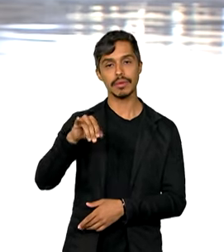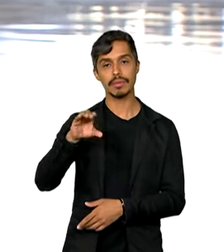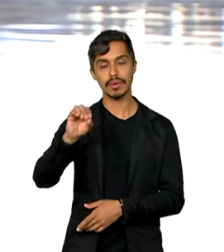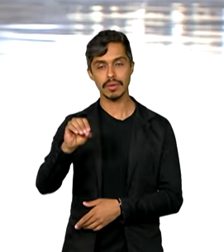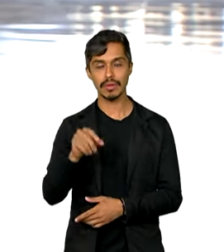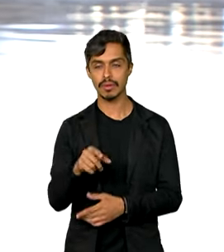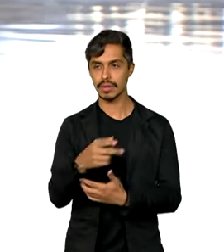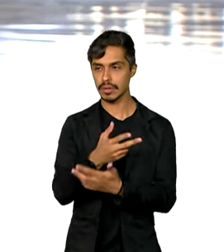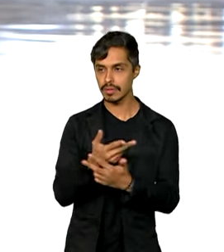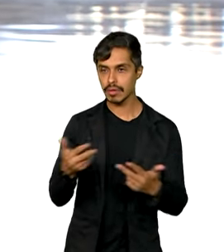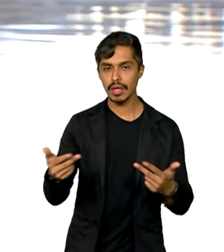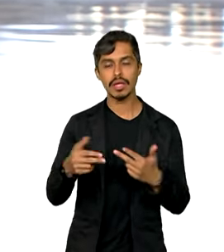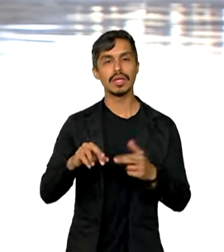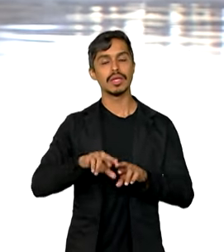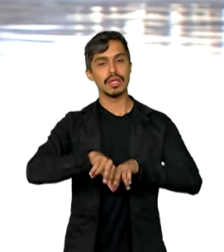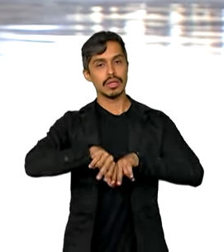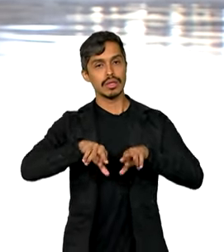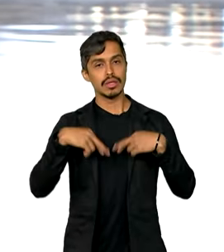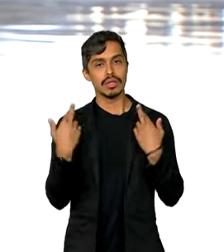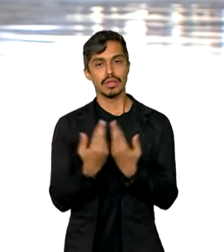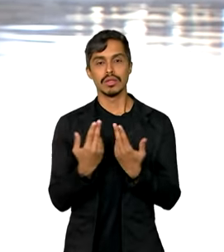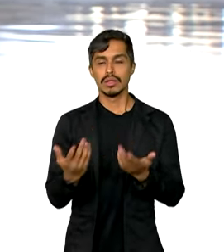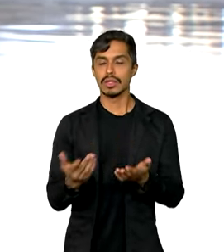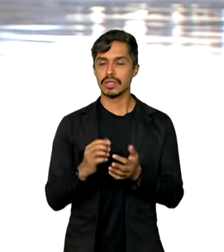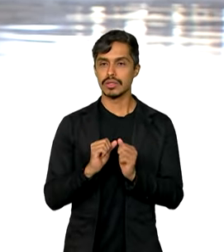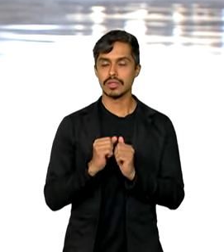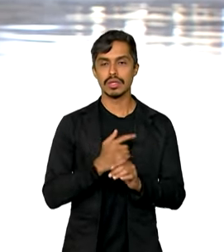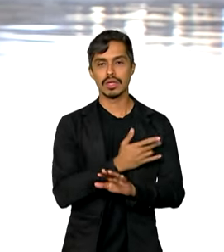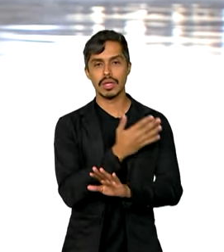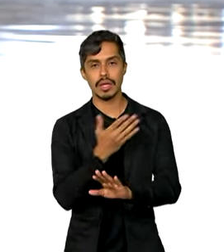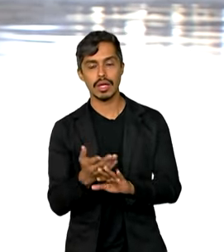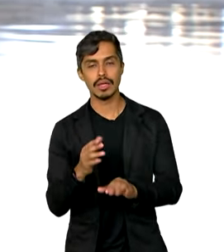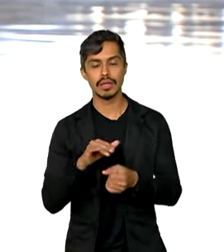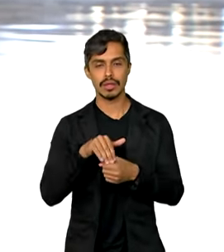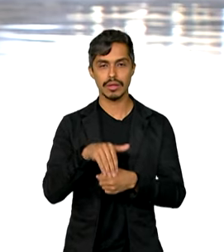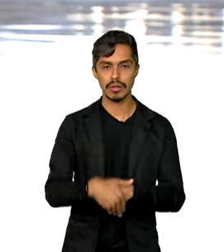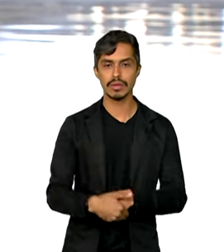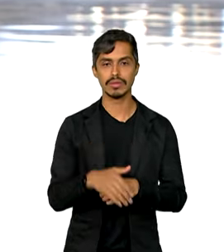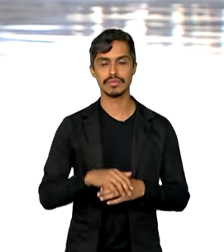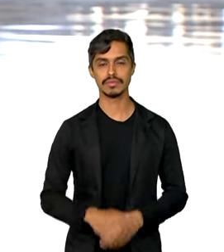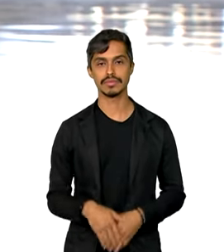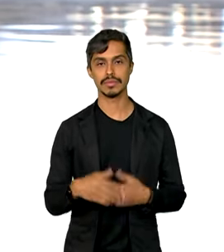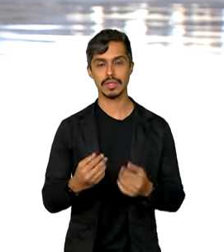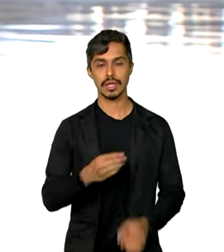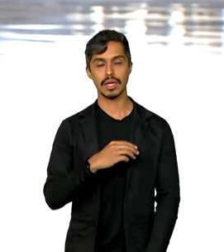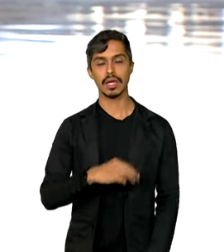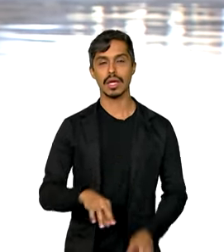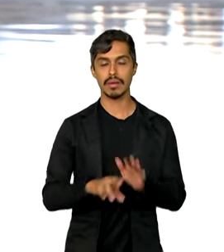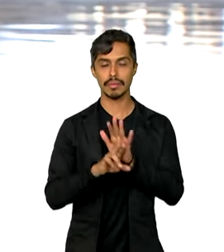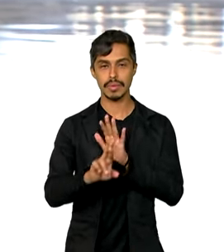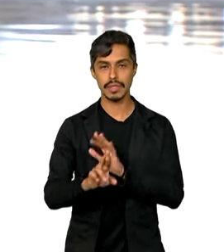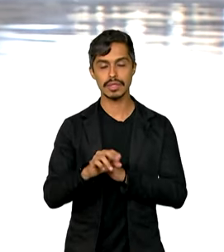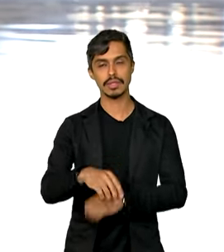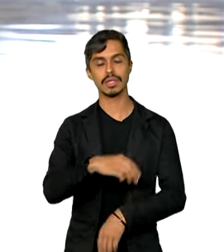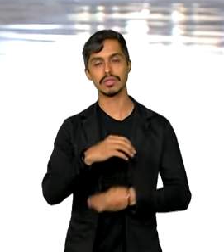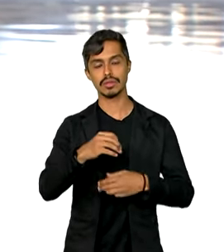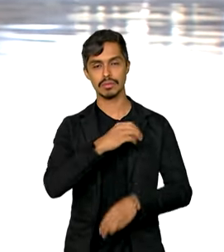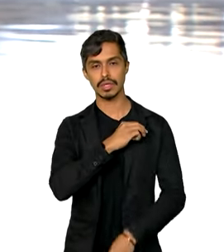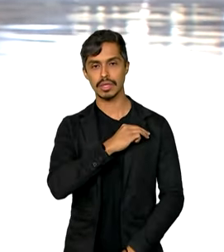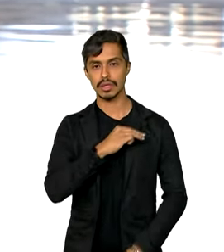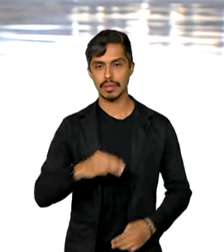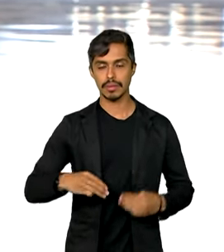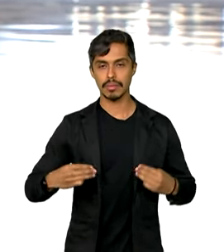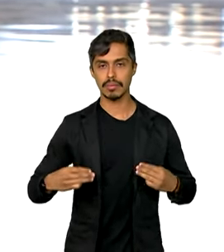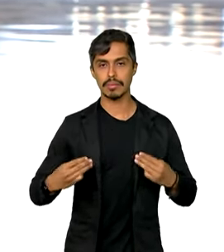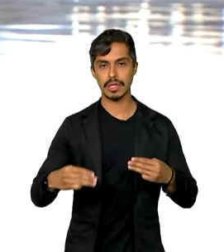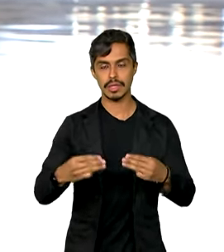estenderam até a noite. Bom, agora há pouco, a ministra do Meio Ambiente, Marina Silva, participou do programa Bom Dia, Ministra, aqui do